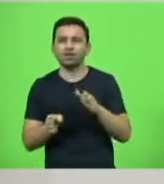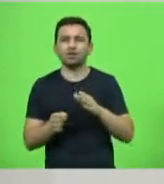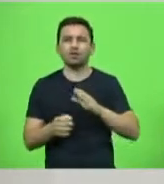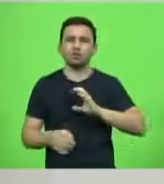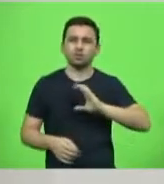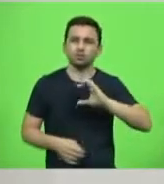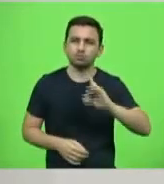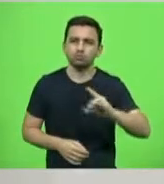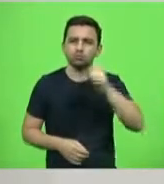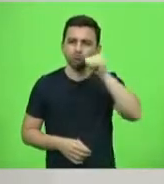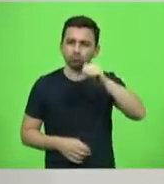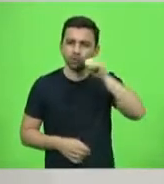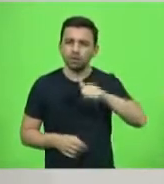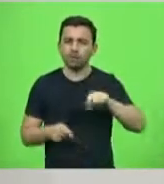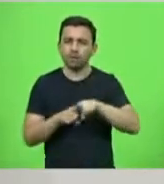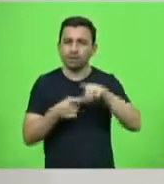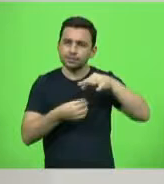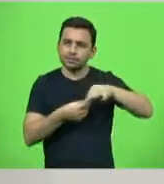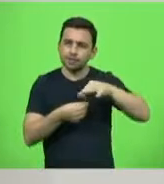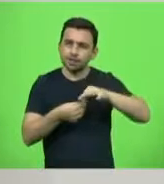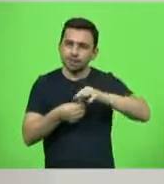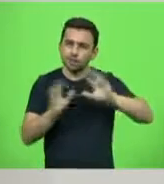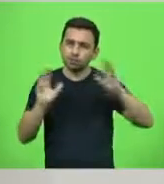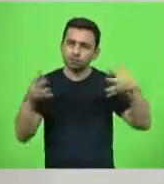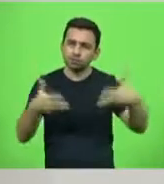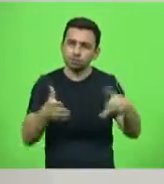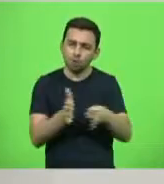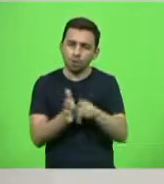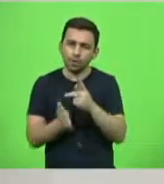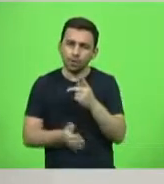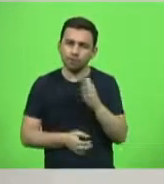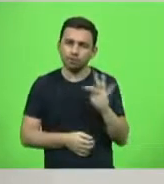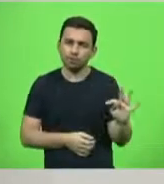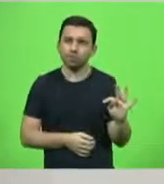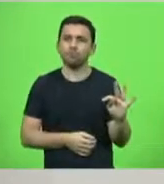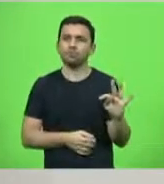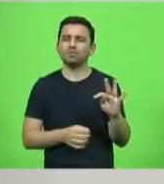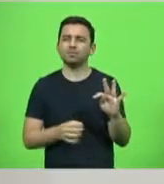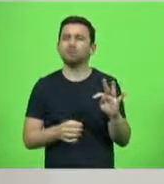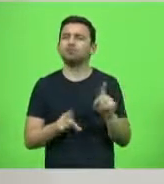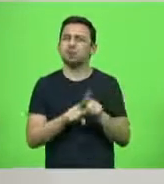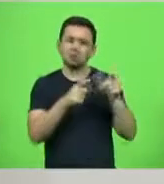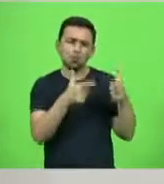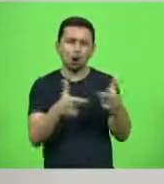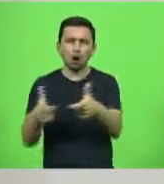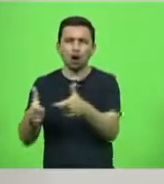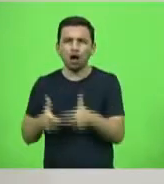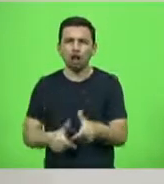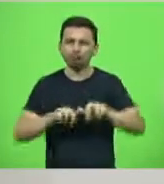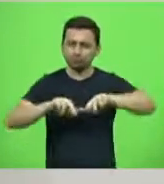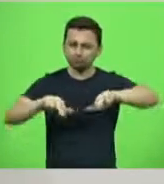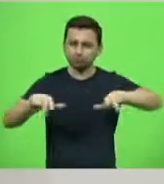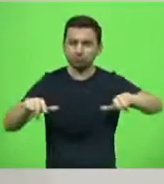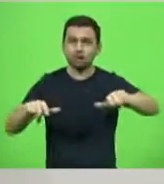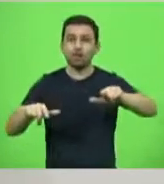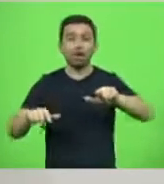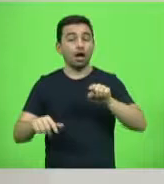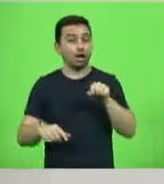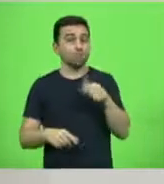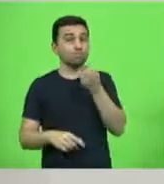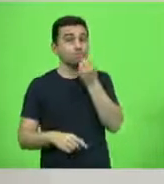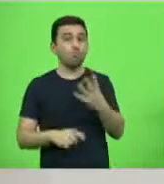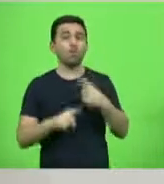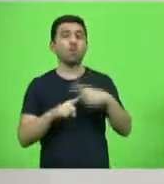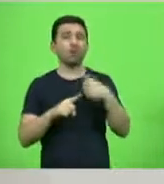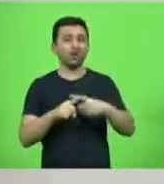entidades e organizações ligadas ao PT e em todos os espaços possíveis, foi um fator decisivo